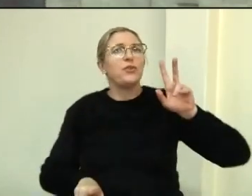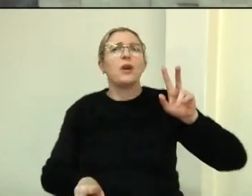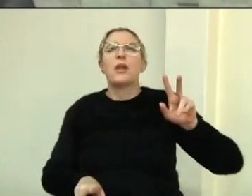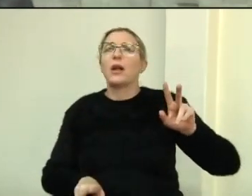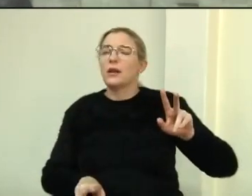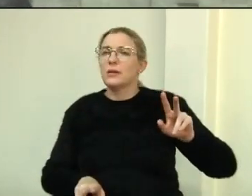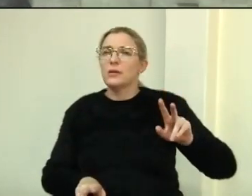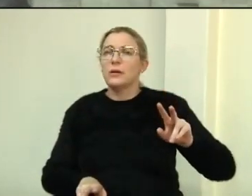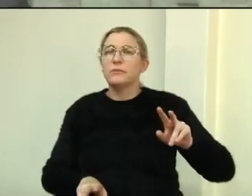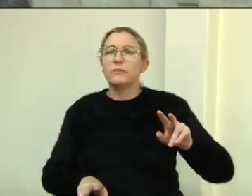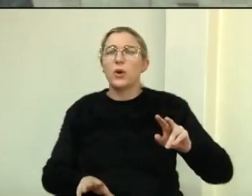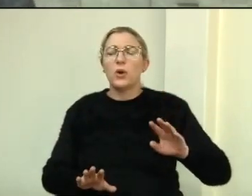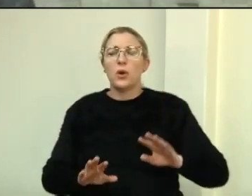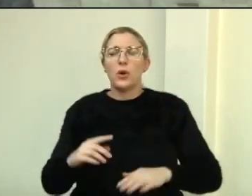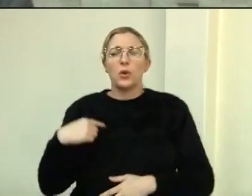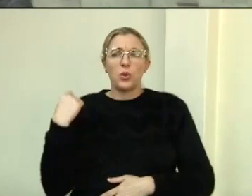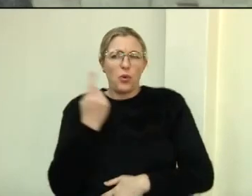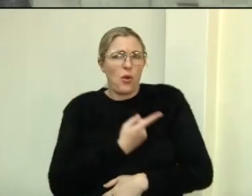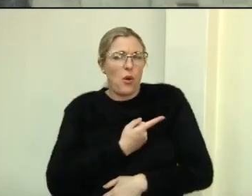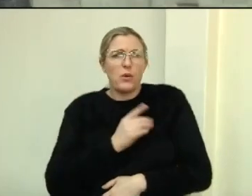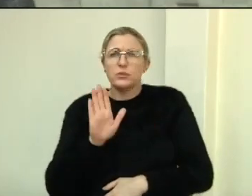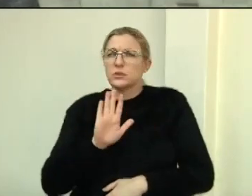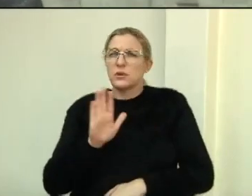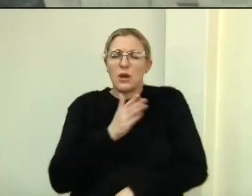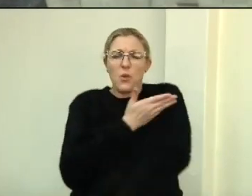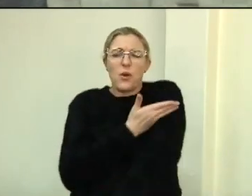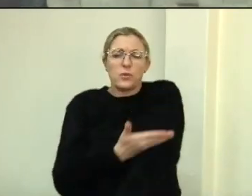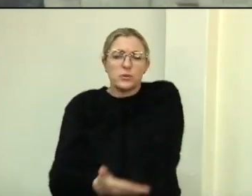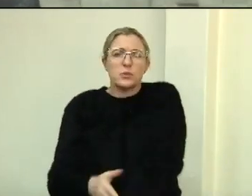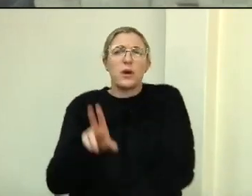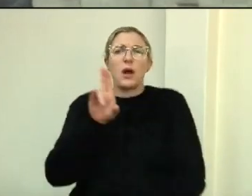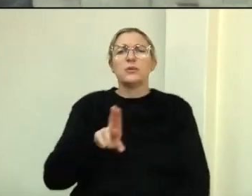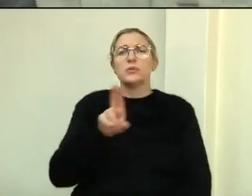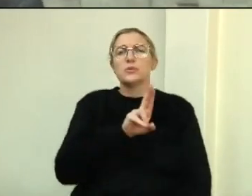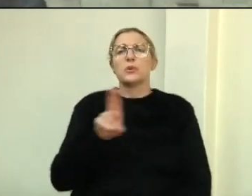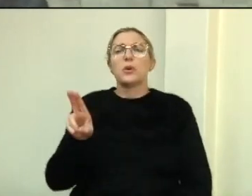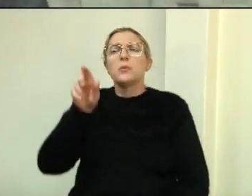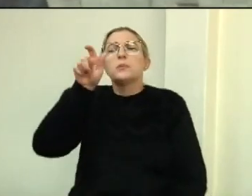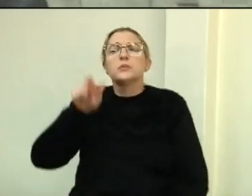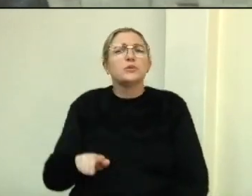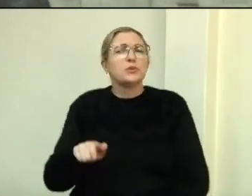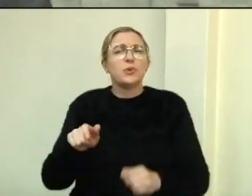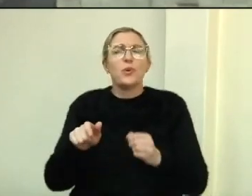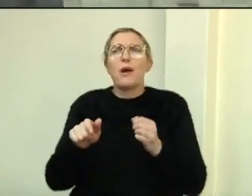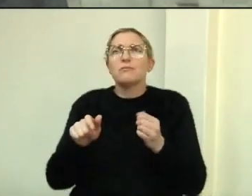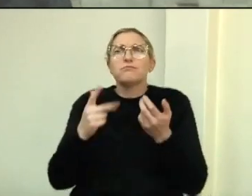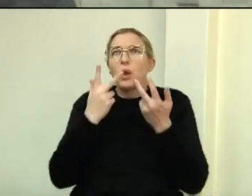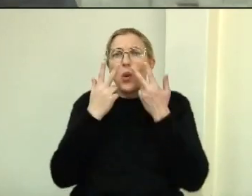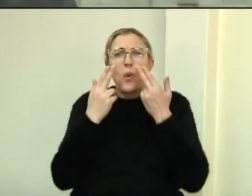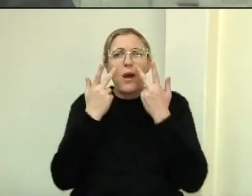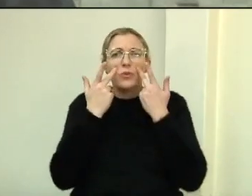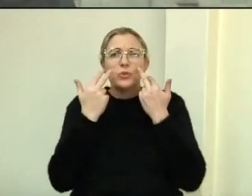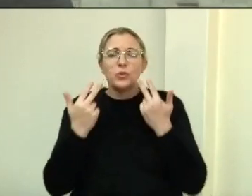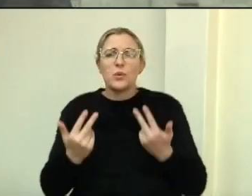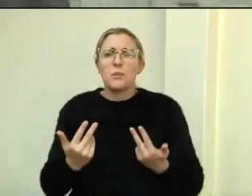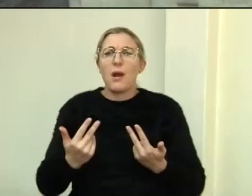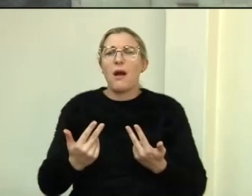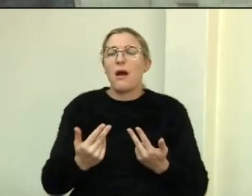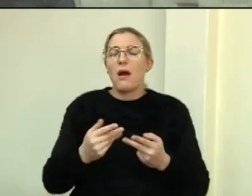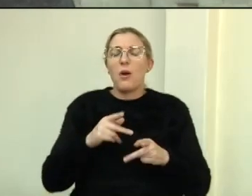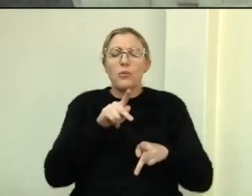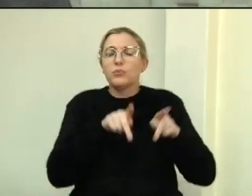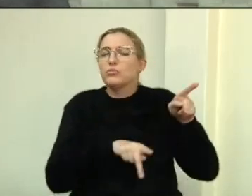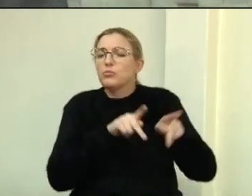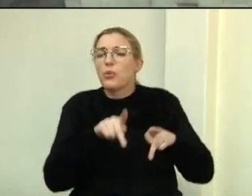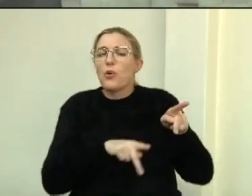né, usarmos o nome de uma pessoa comum, do povo, trabalhadora, para nomear espaços públicos,